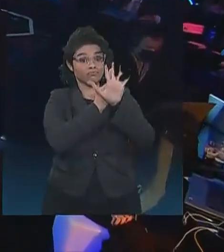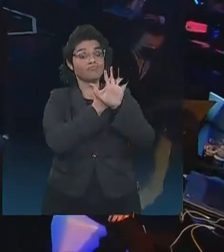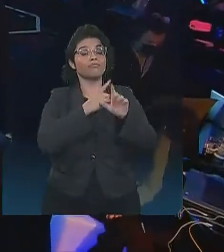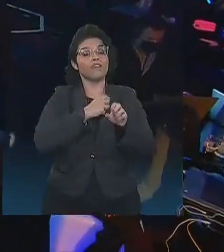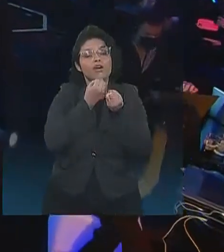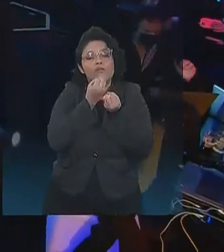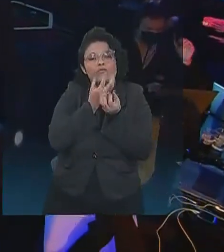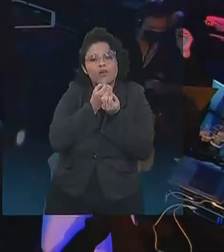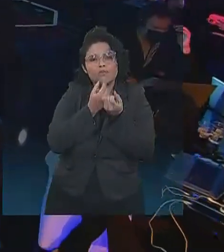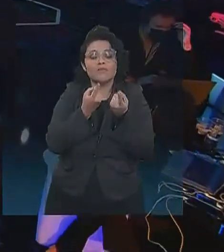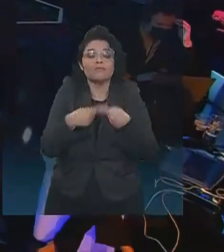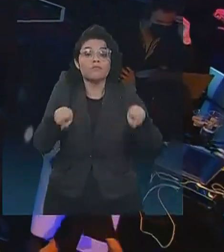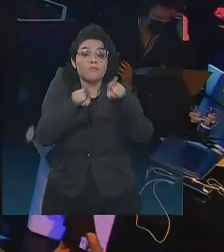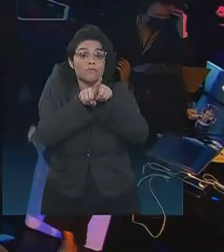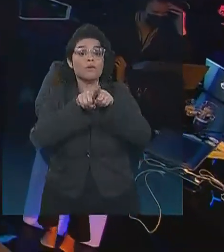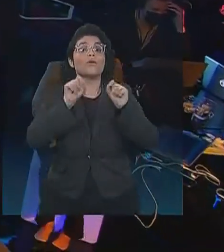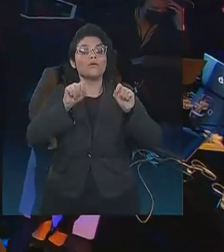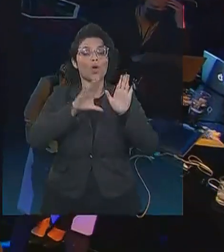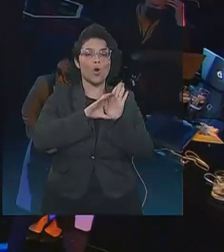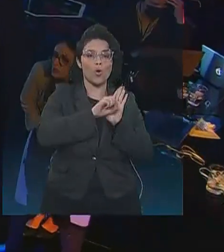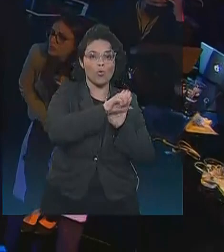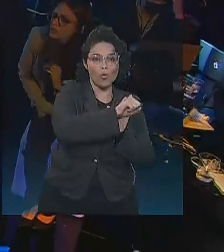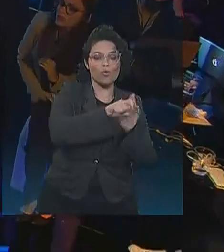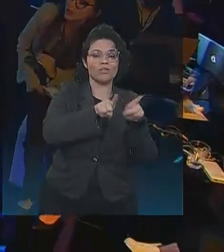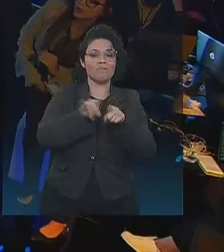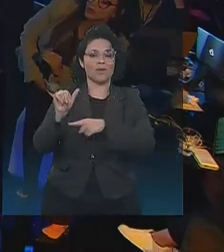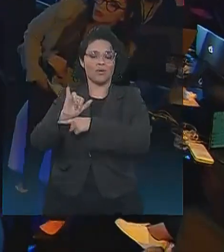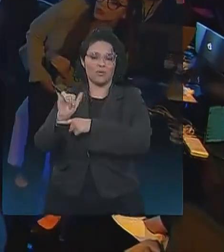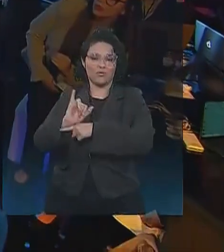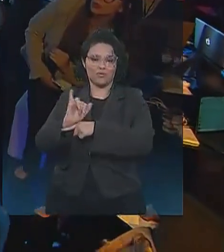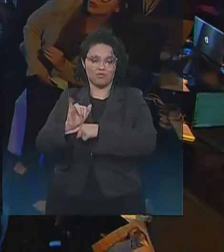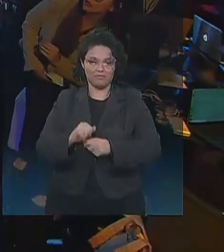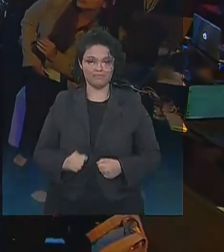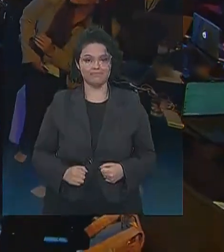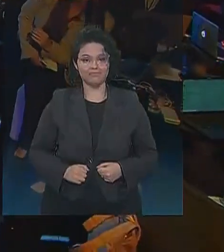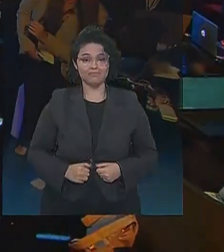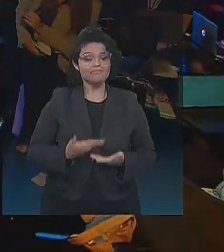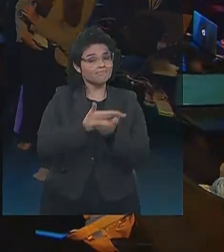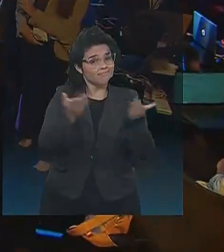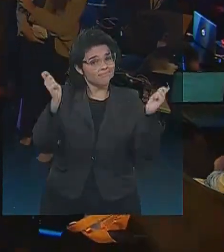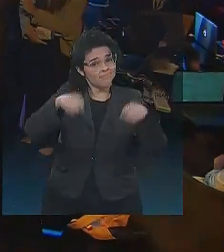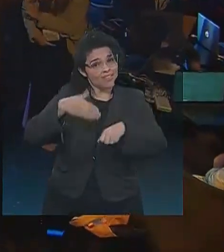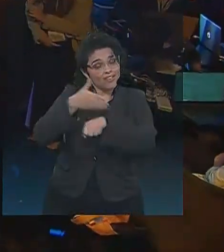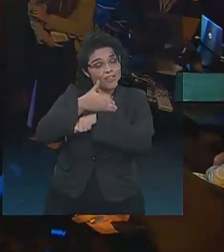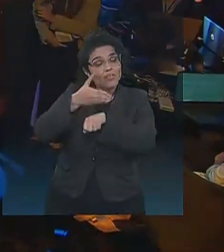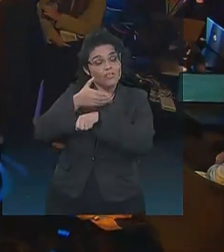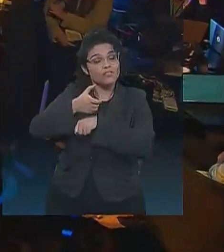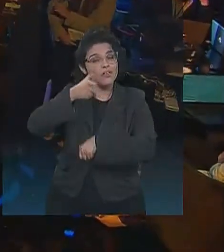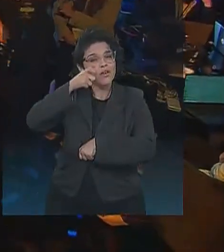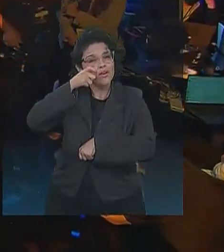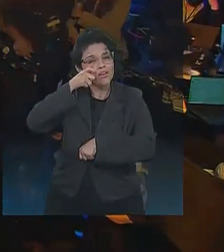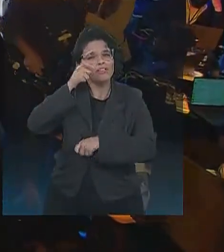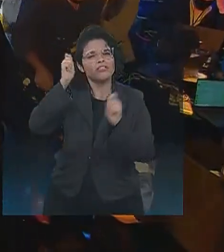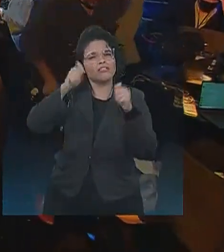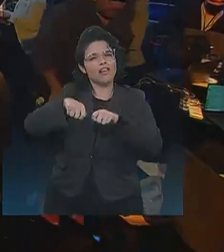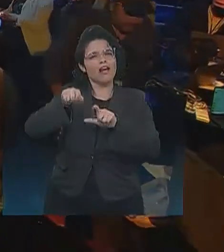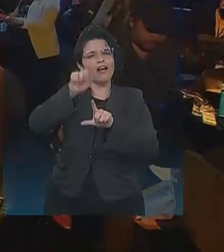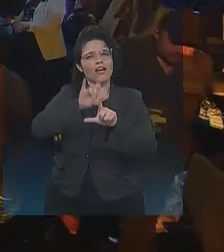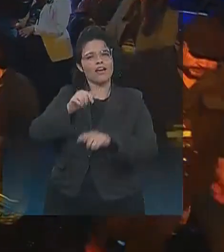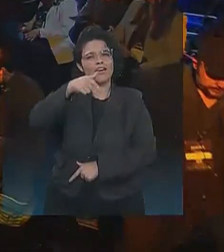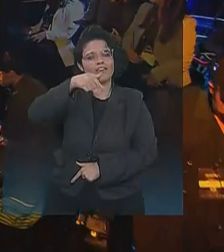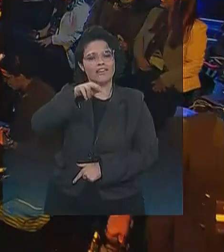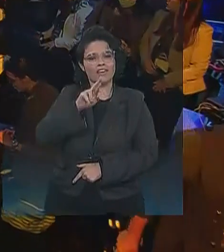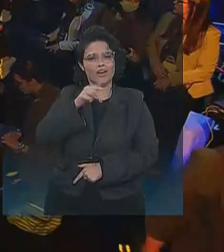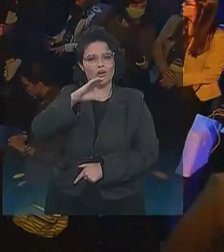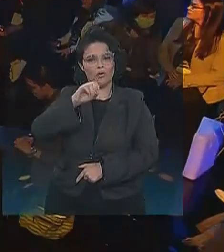parceria com o Google e o YouTube. E você pode acessar as mesmas informações apontando o celular para esse código que aparece na tela.